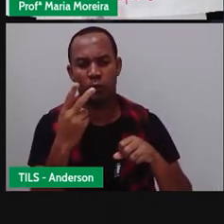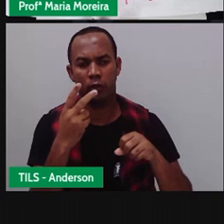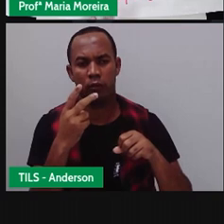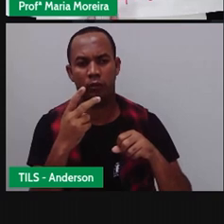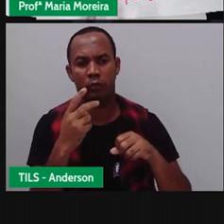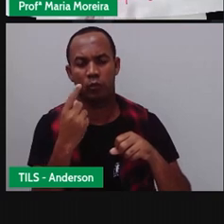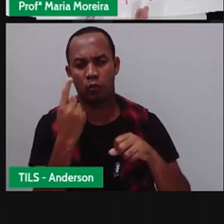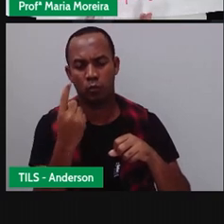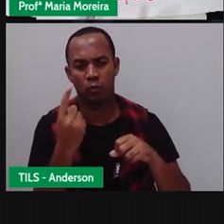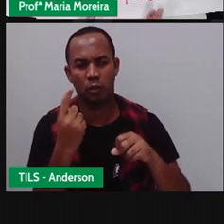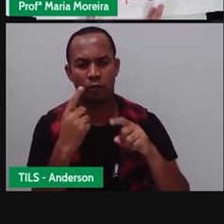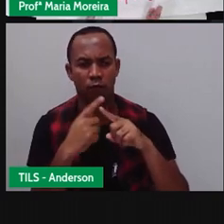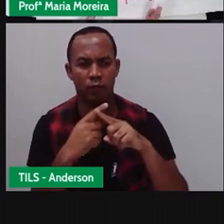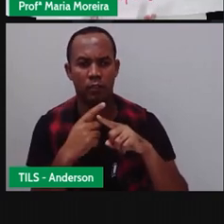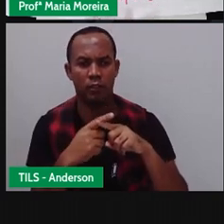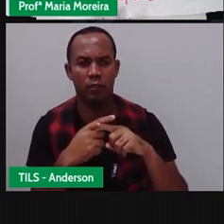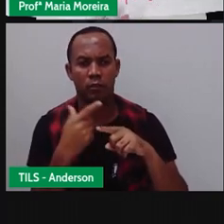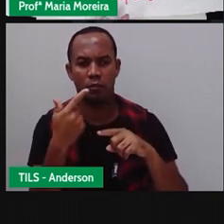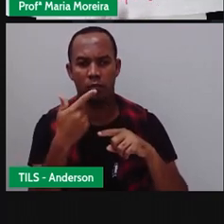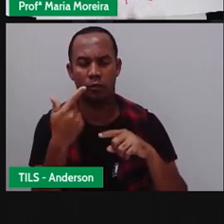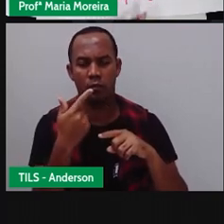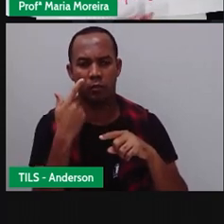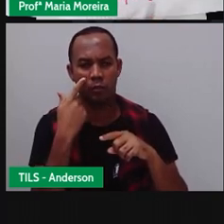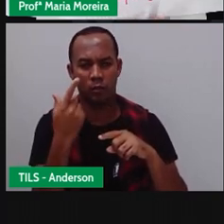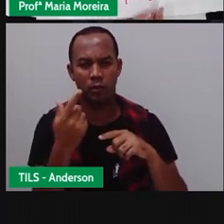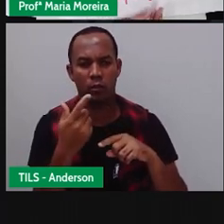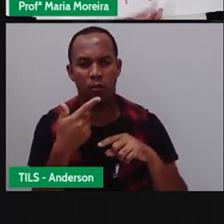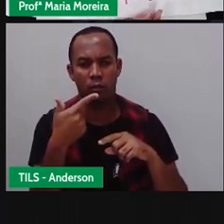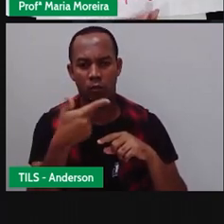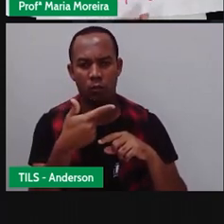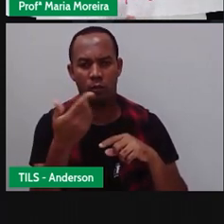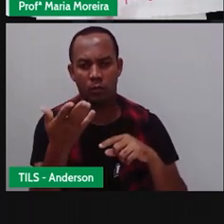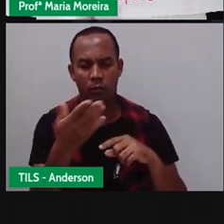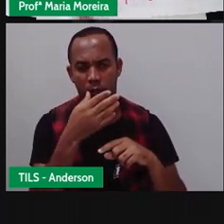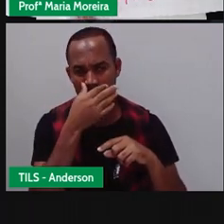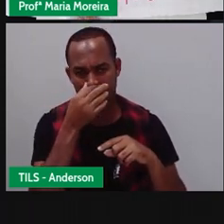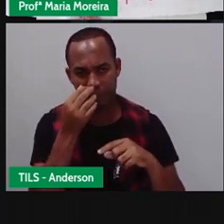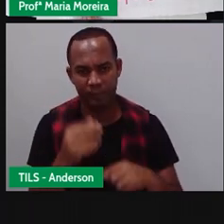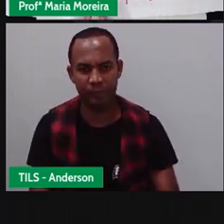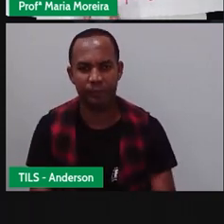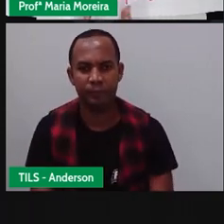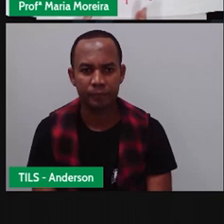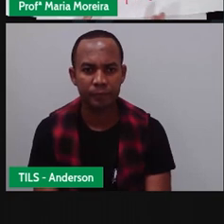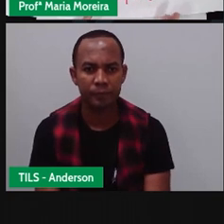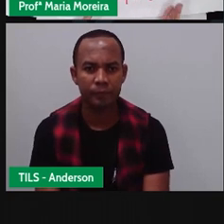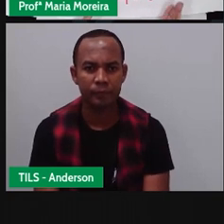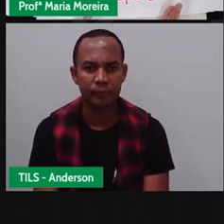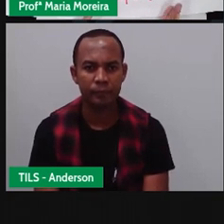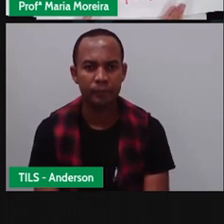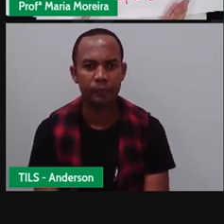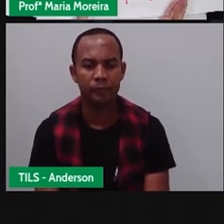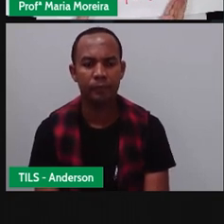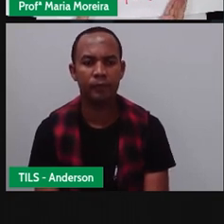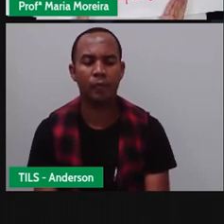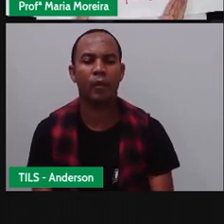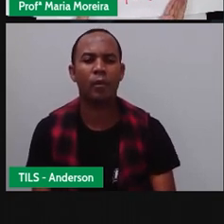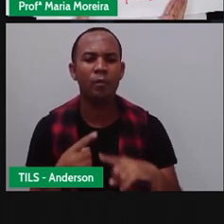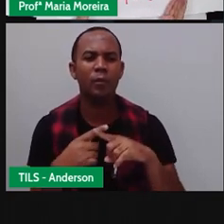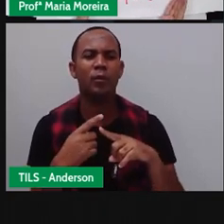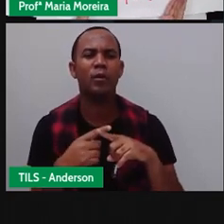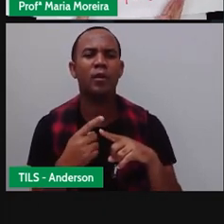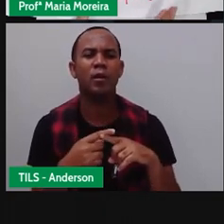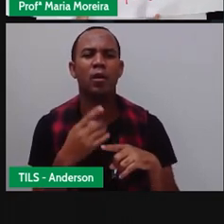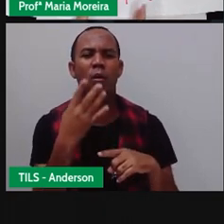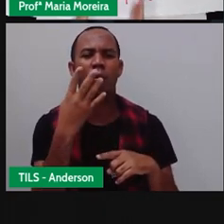Então, uma vezes duas rodas, será o quê? Duas rodas. Duas motos terão quatro rodas. Por que terão quatro